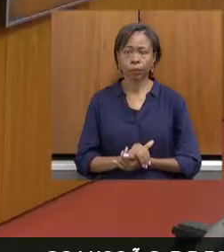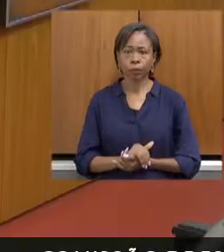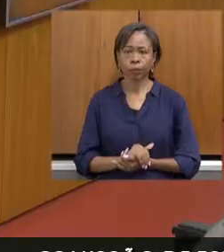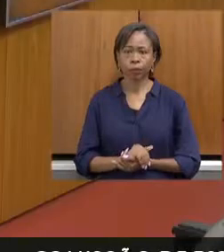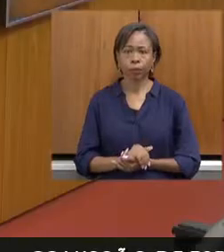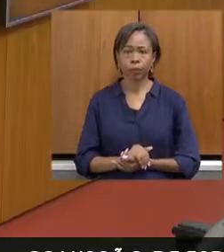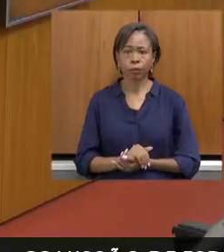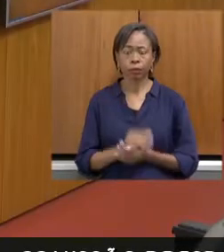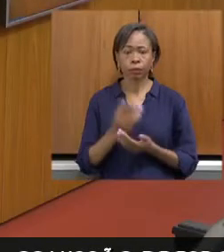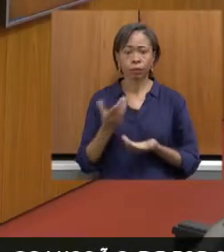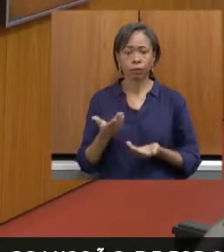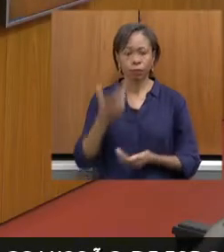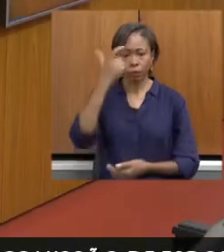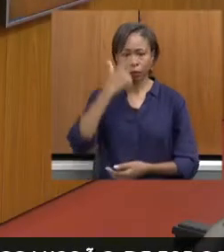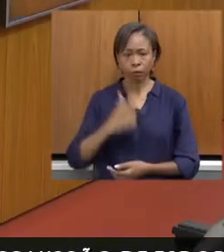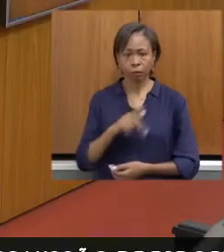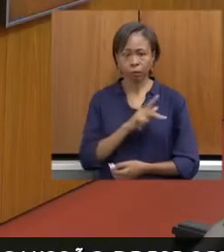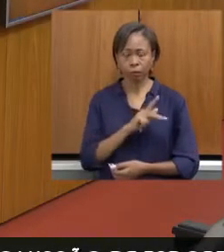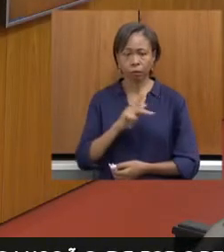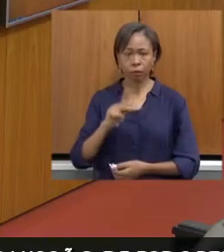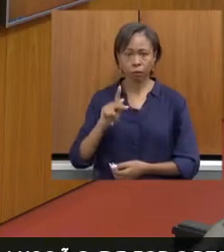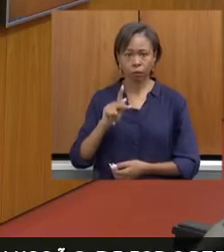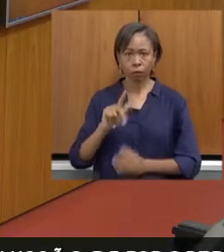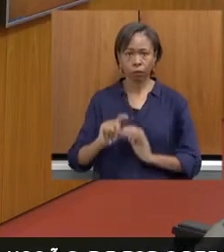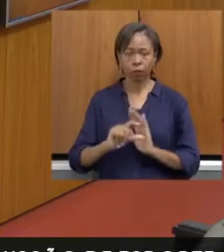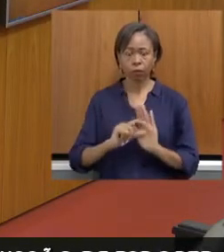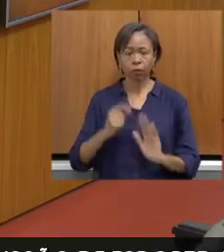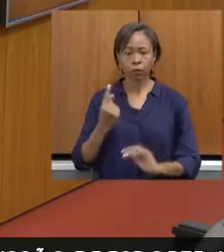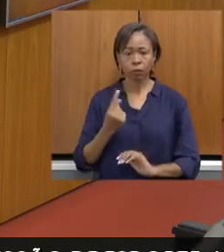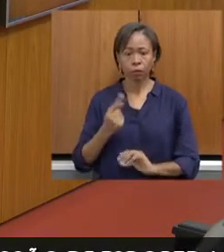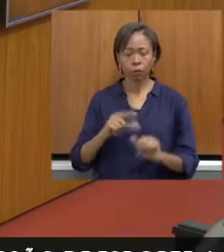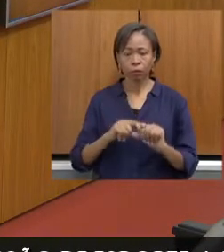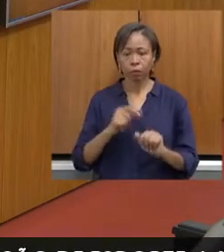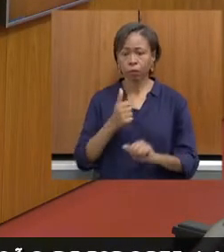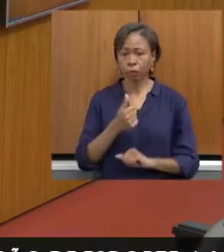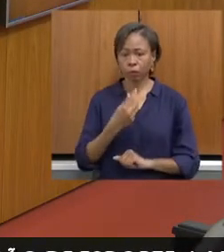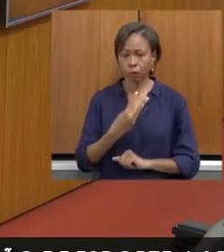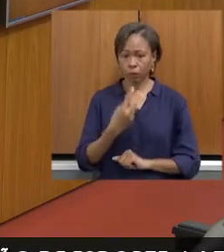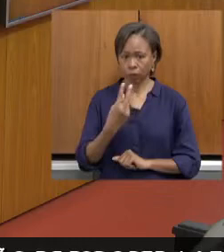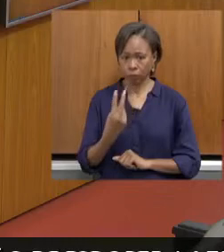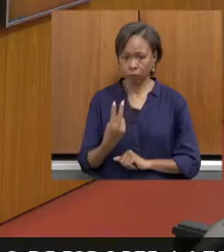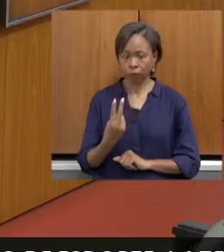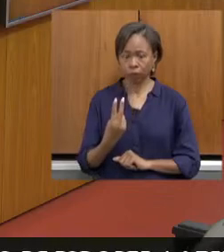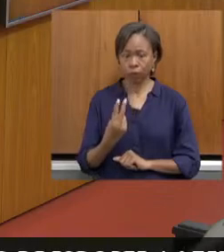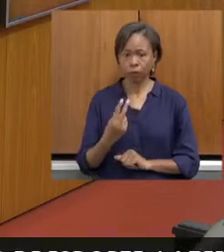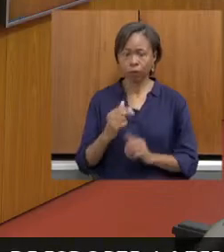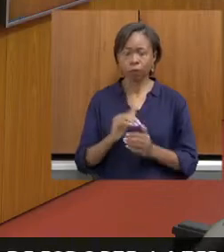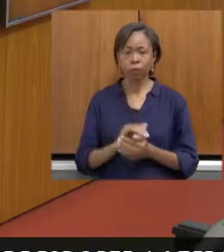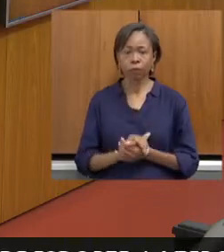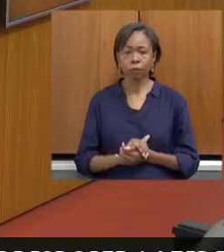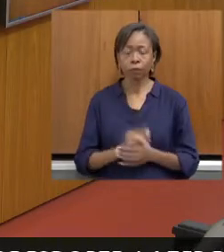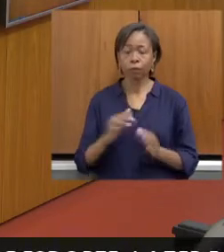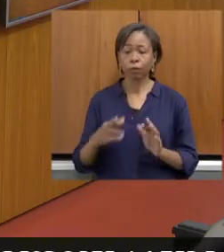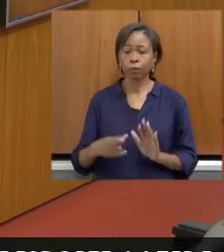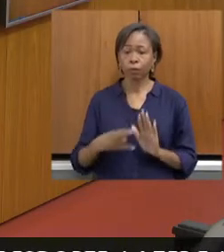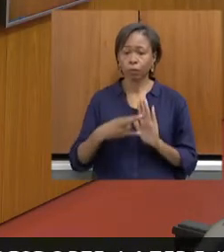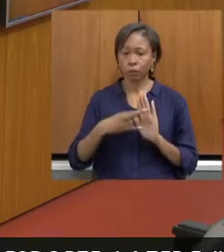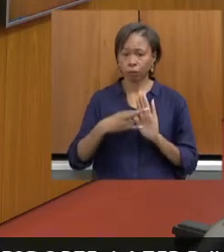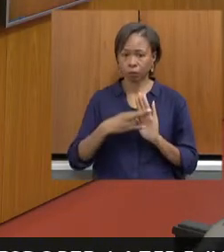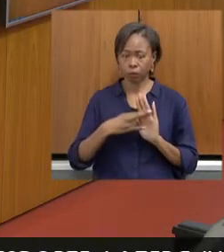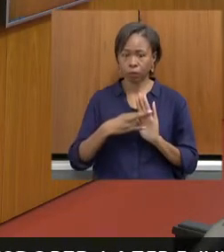A presidência nos termos do parágrafo 1º do artigo 132 do Regimento Interno